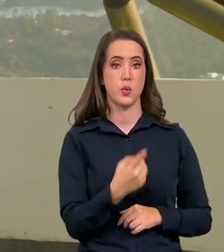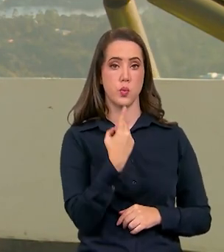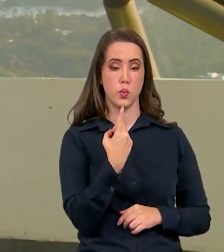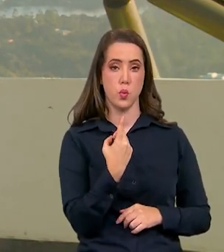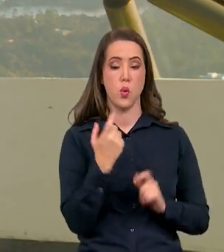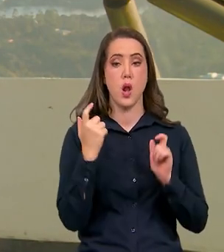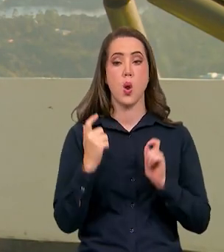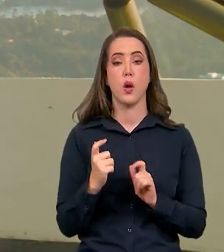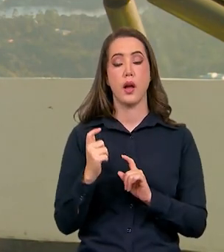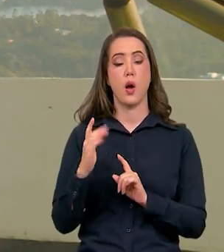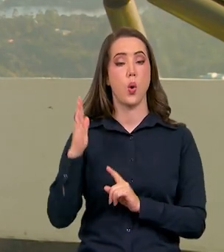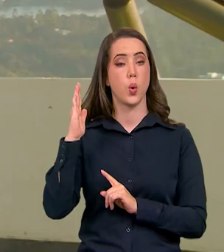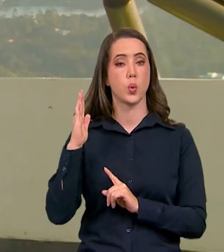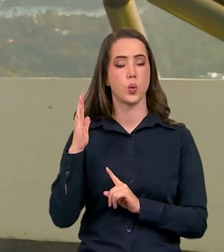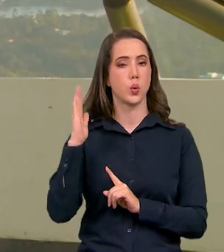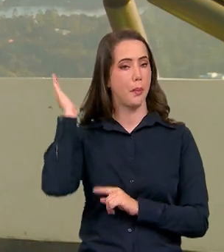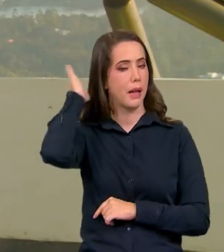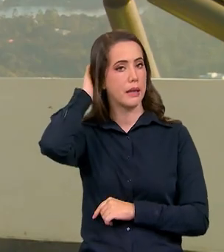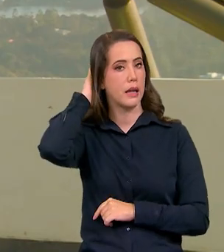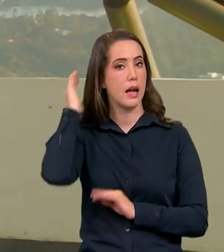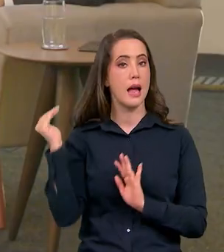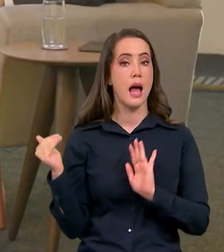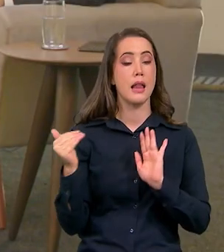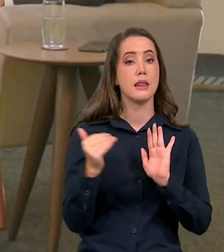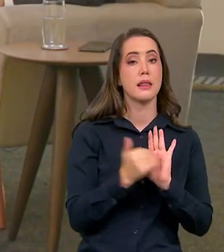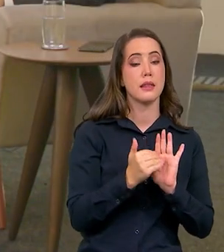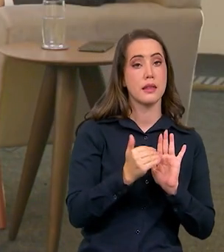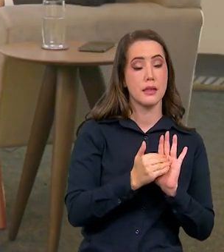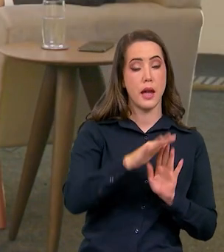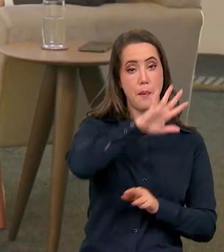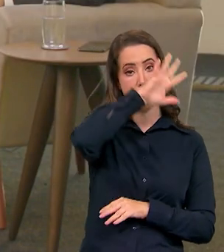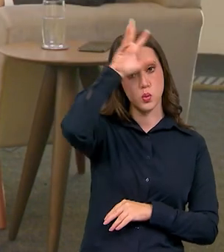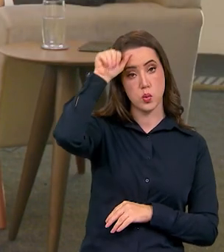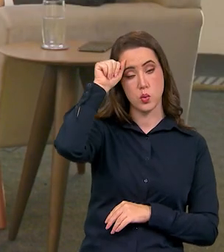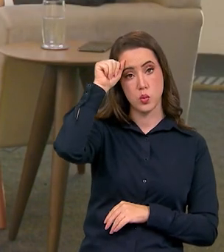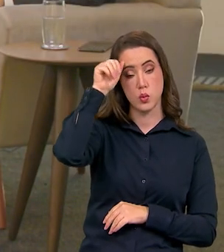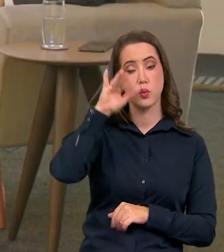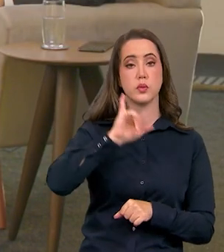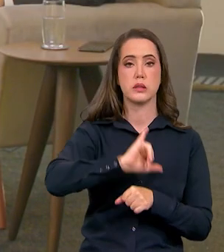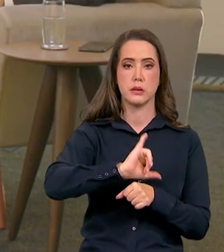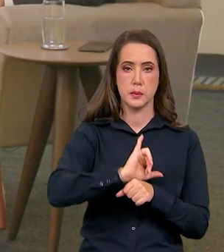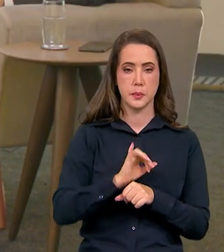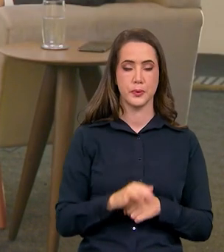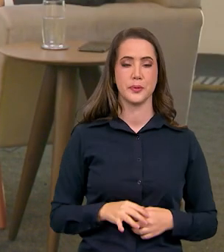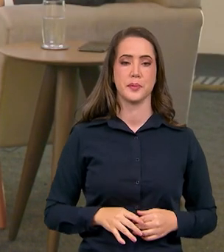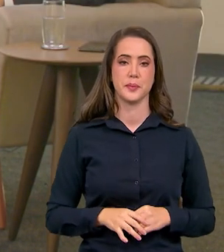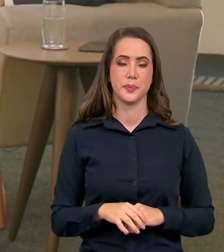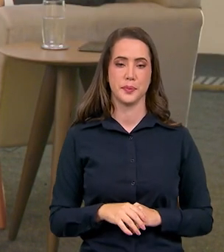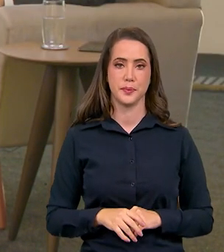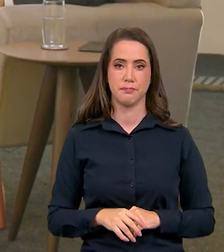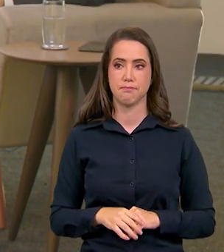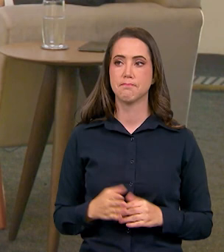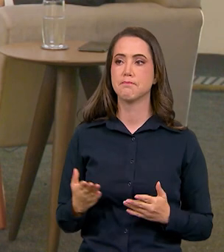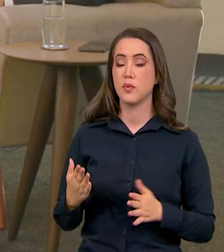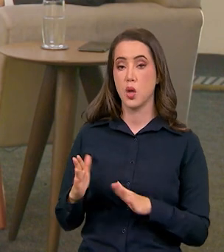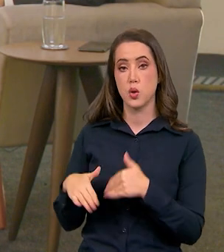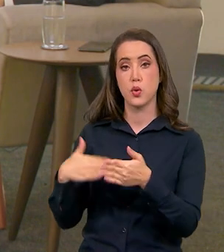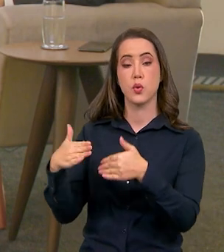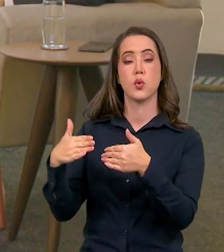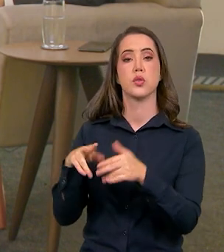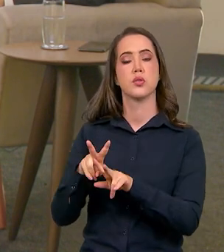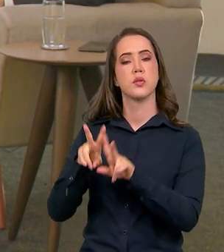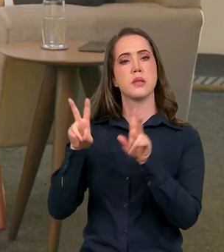de Santarém no Pará até a cidade de Manaus, capital do estado do Amazonas. Bem, dando